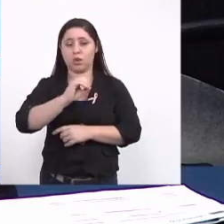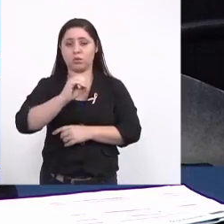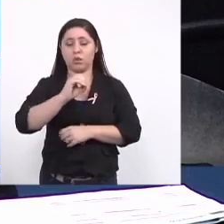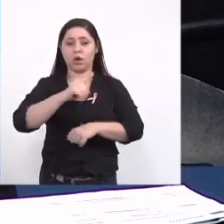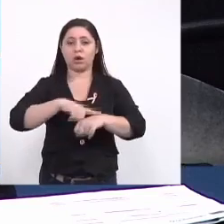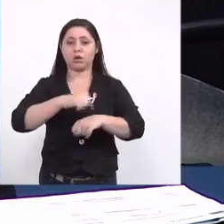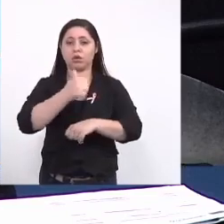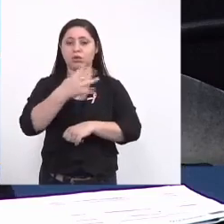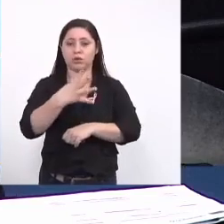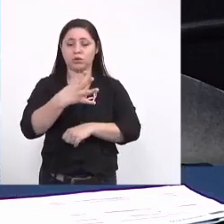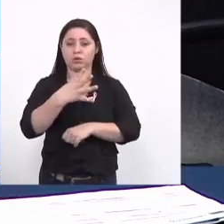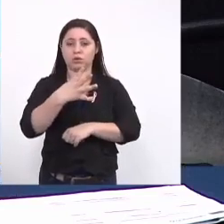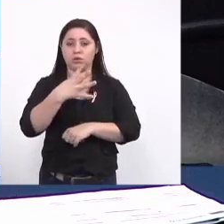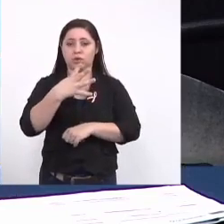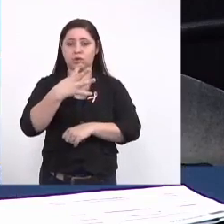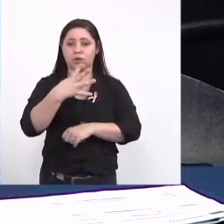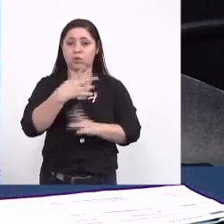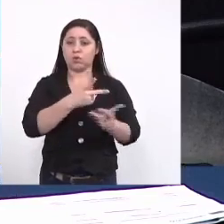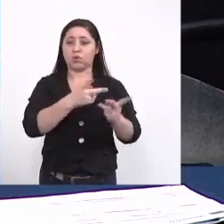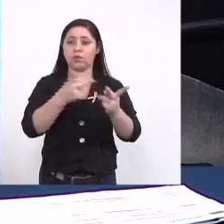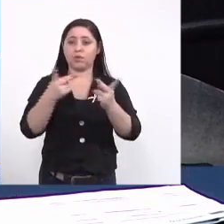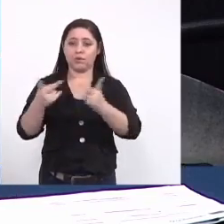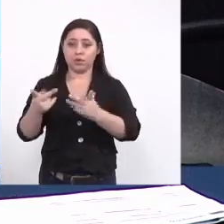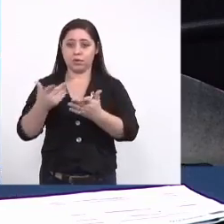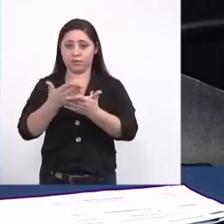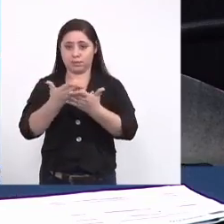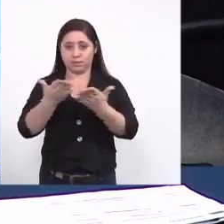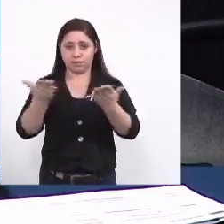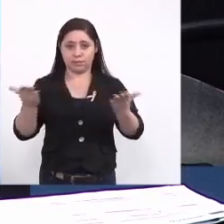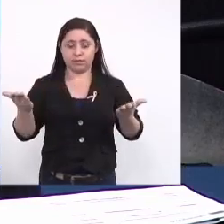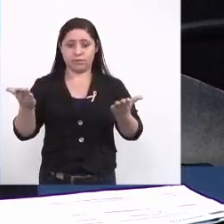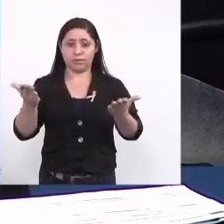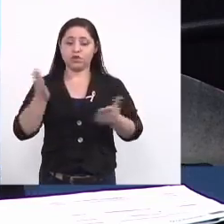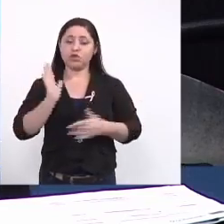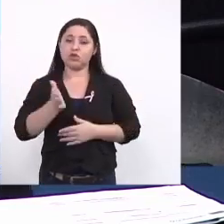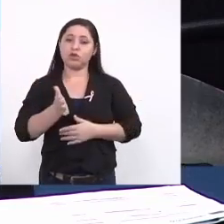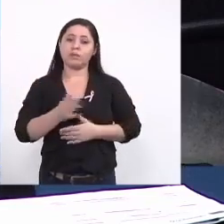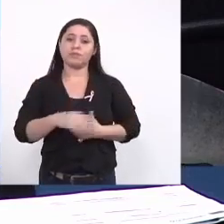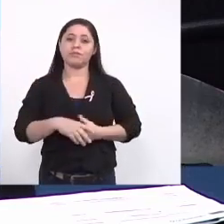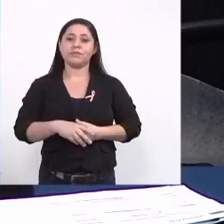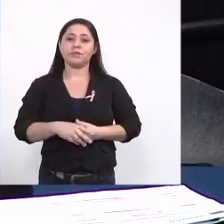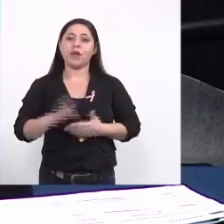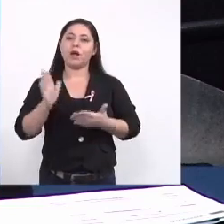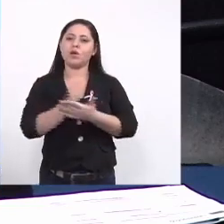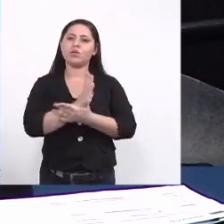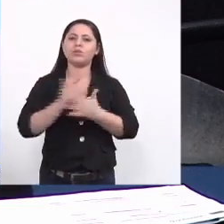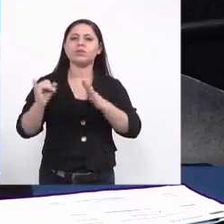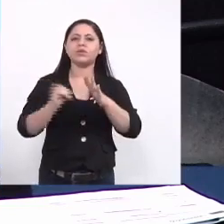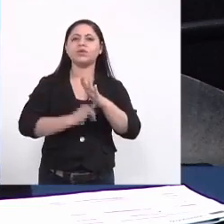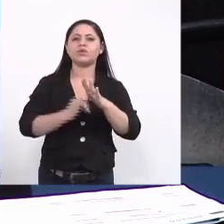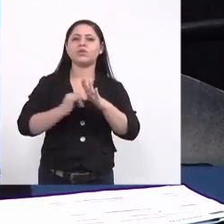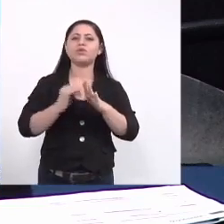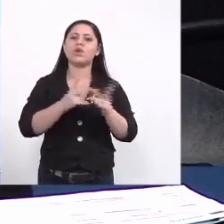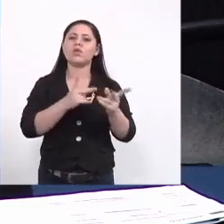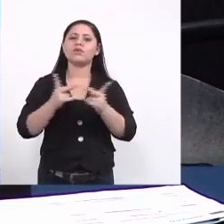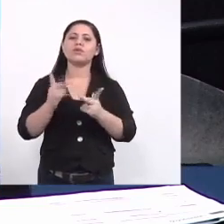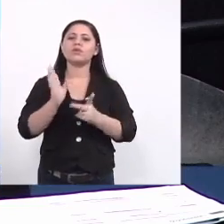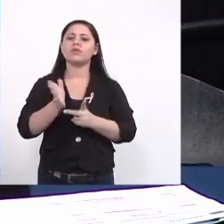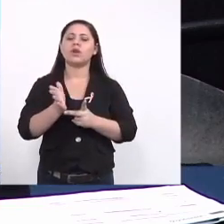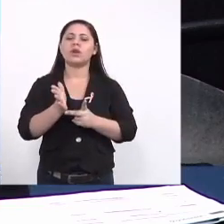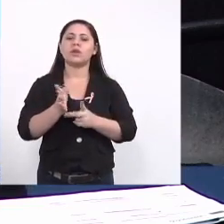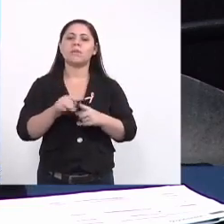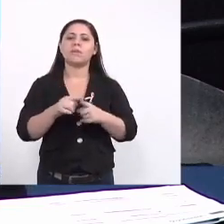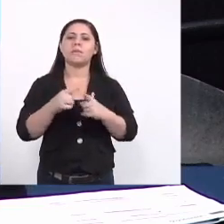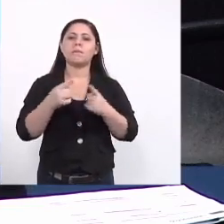estão convidados já aqui algumas instituições mas